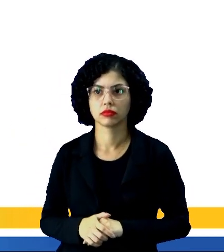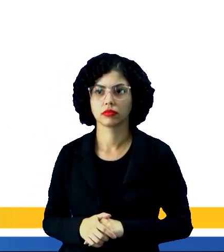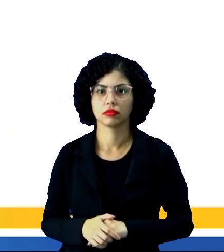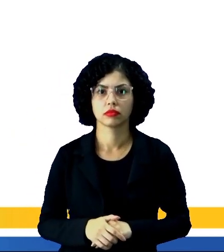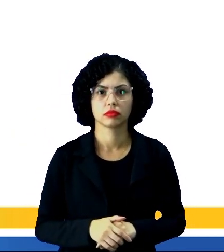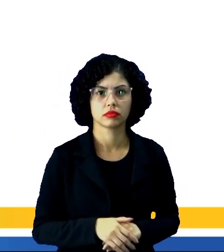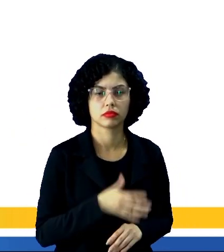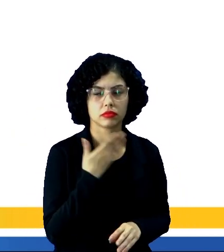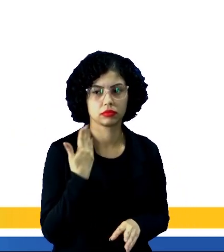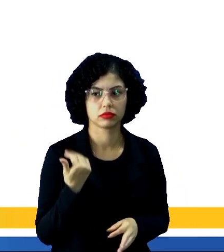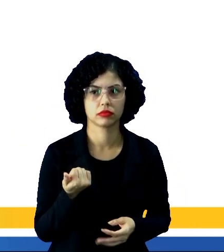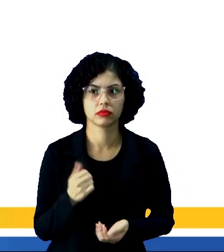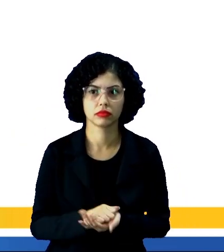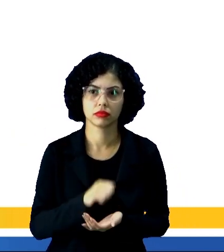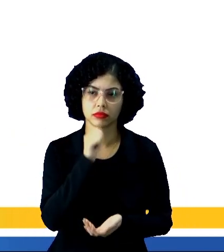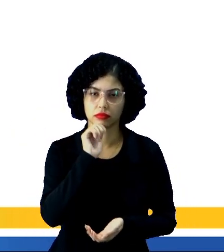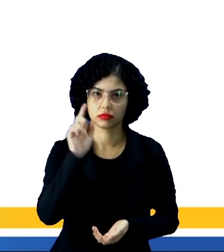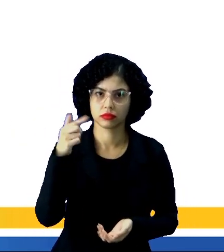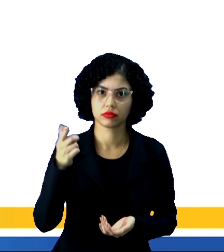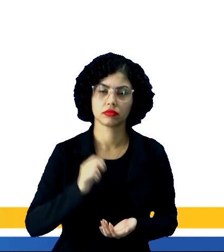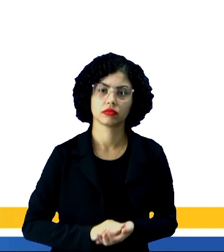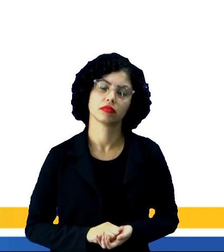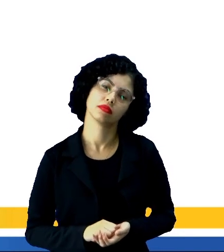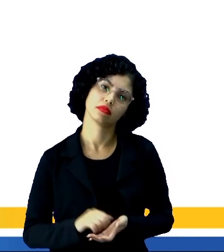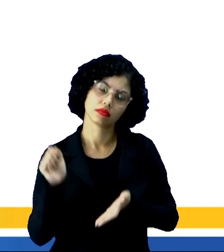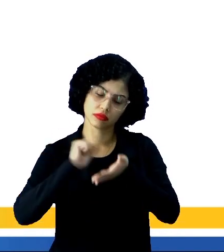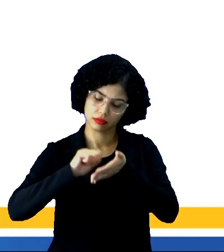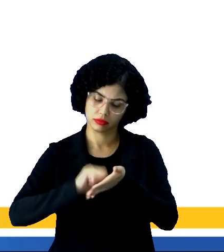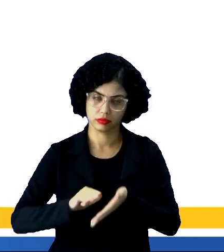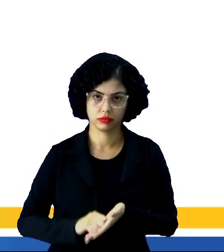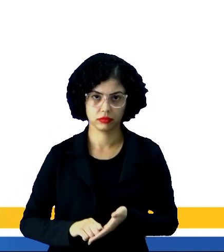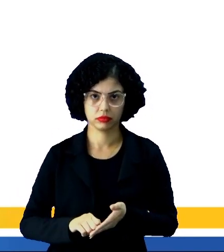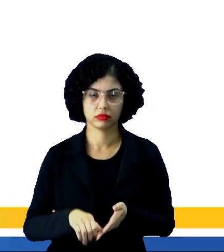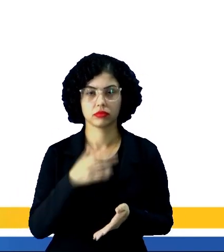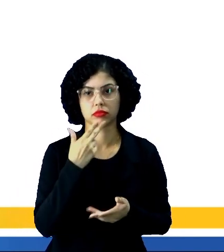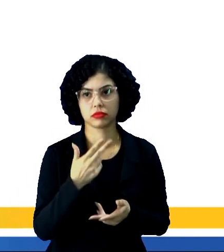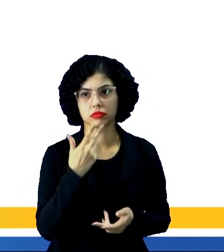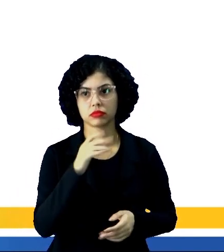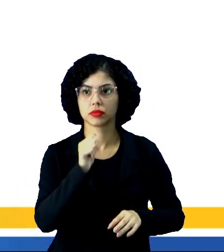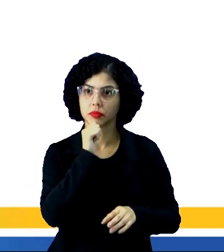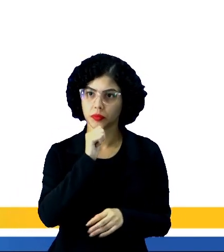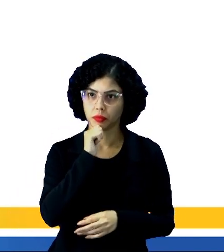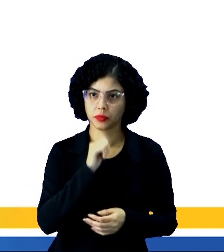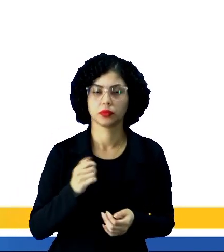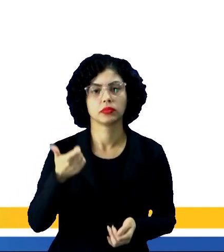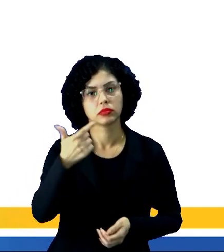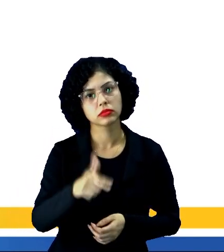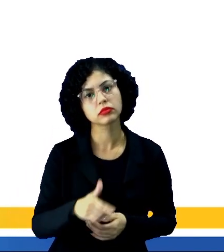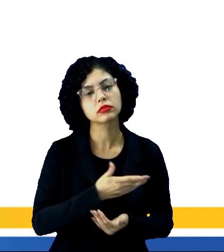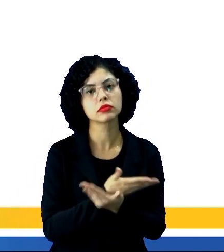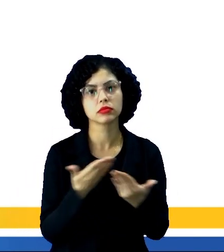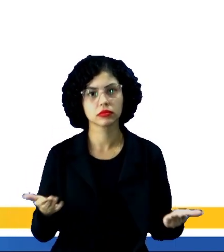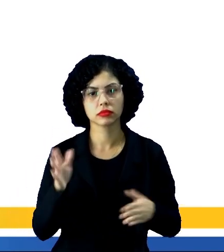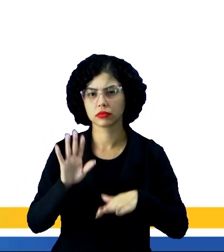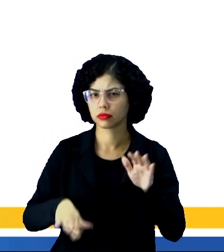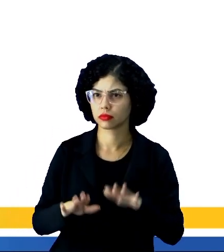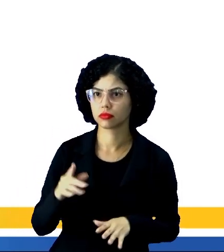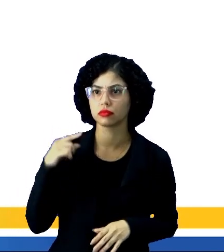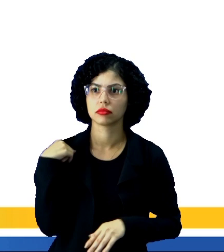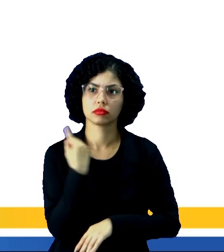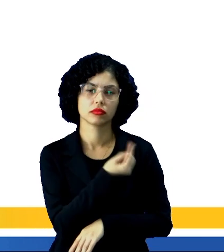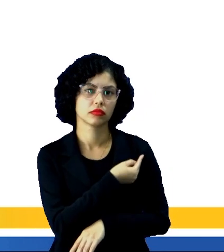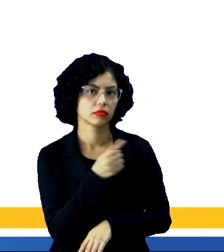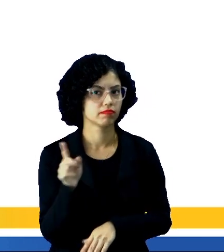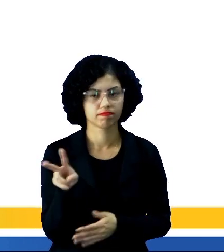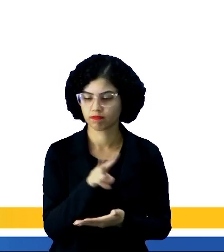se familiarizar com aquilo que está escrito na notícia. Porque, como eu já repeti para vocês, muitas vezes nós